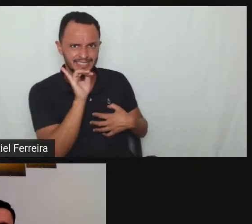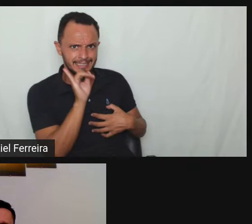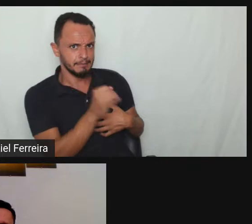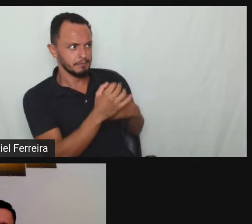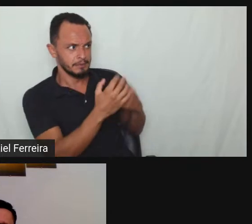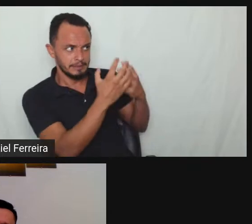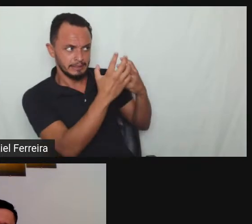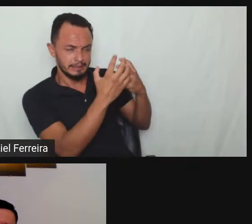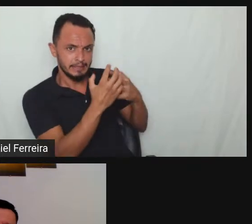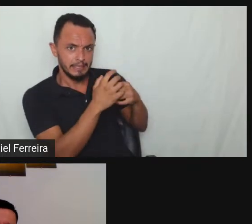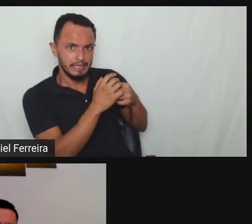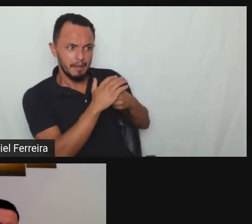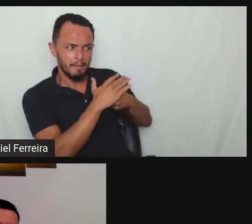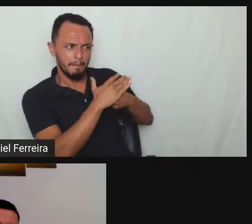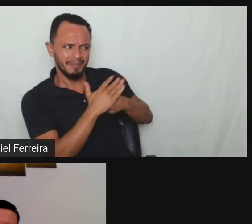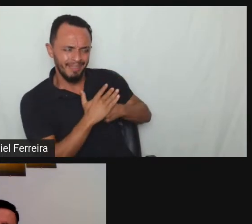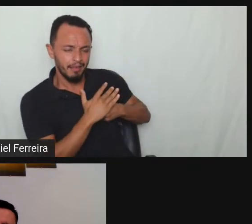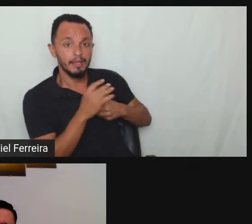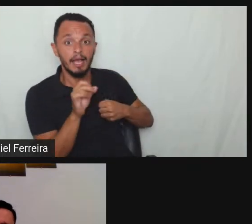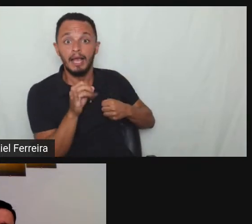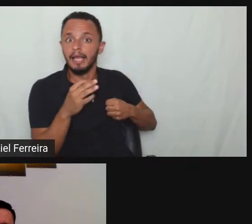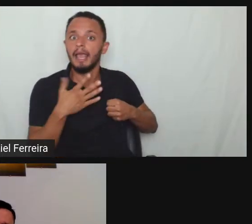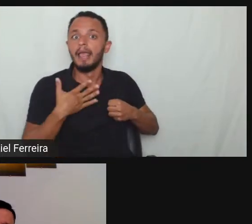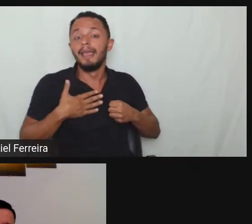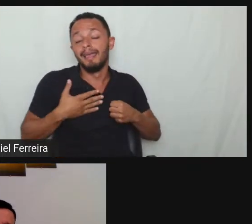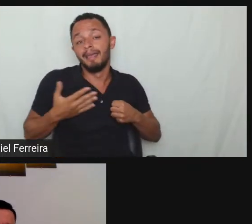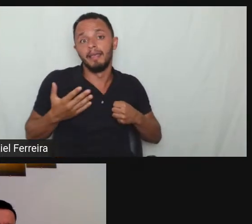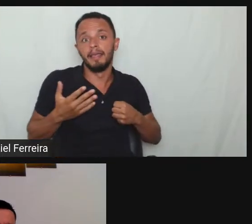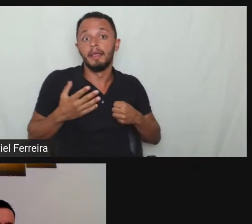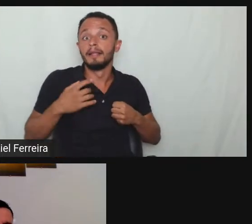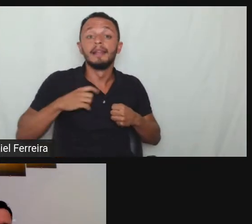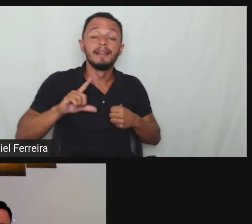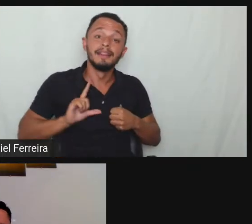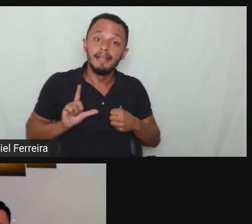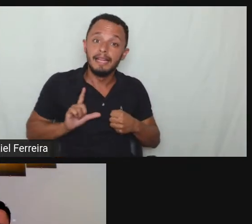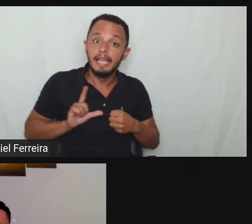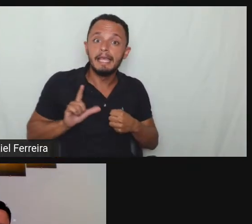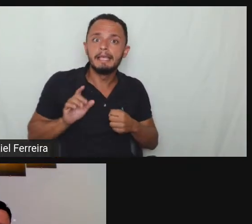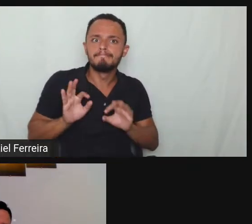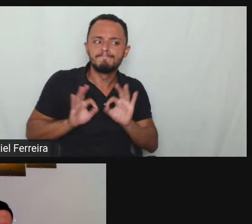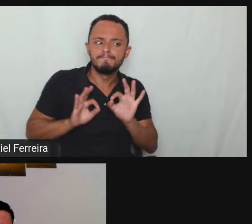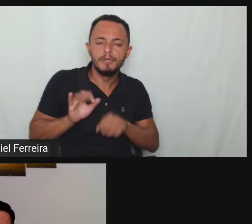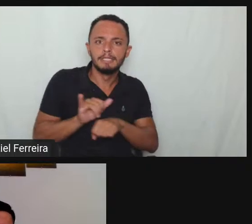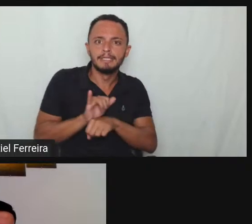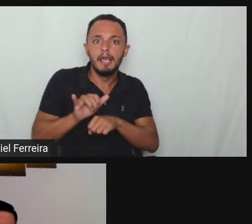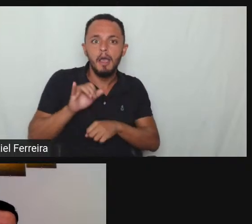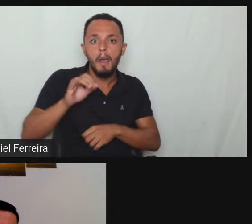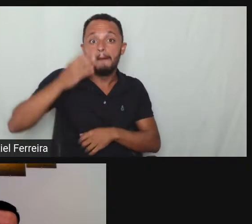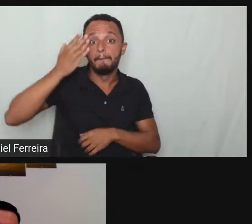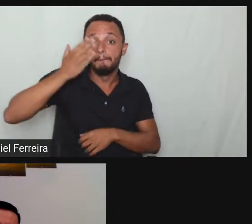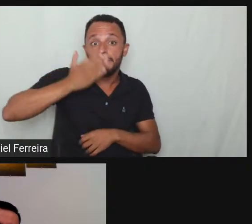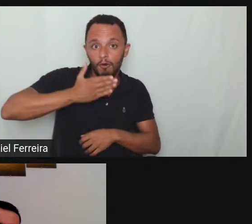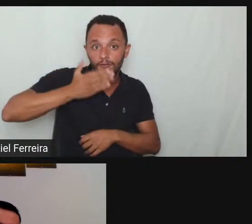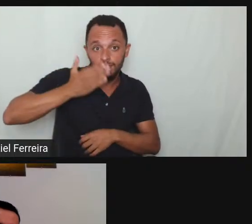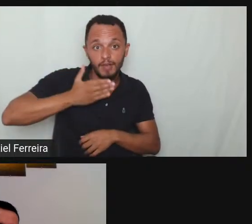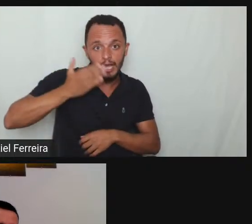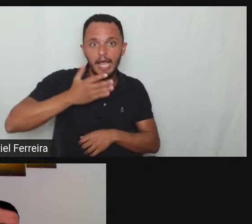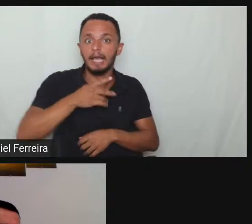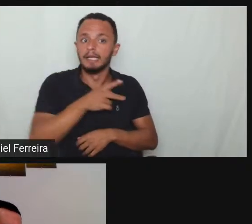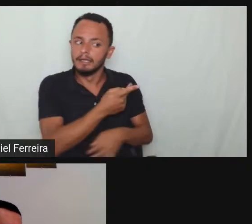provas dessa discriminação né mas é recorrer ao judiciário a gente tem que buscar um advogado profissional de sua confiança vamos